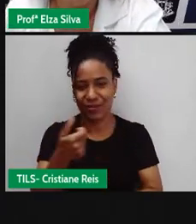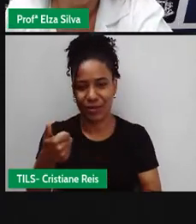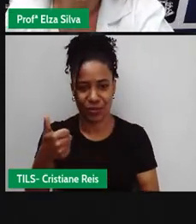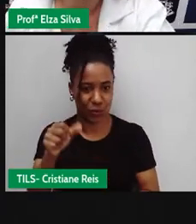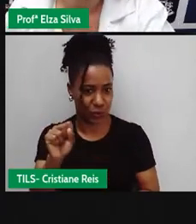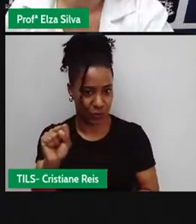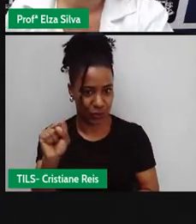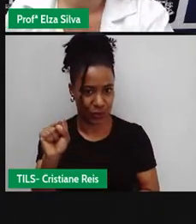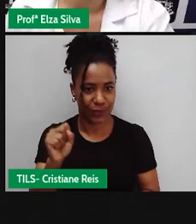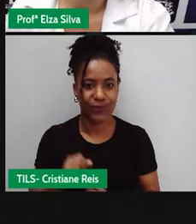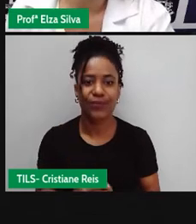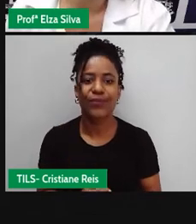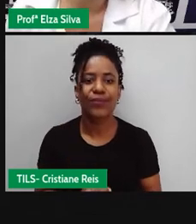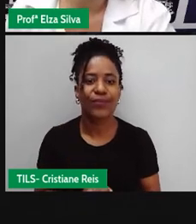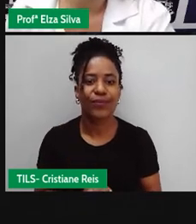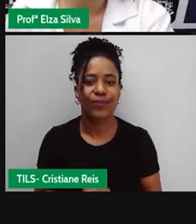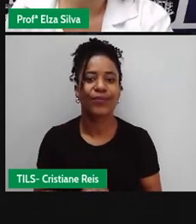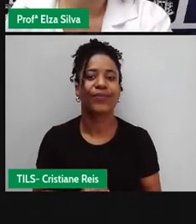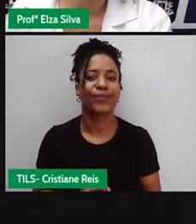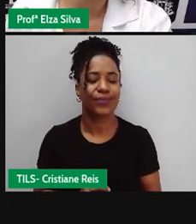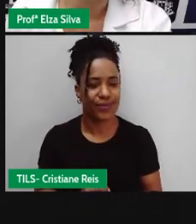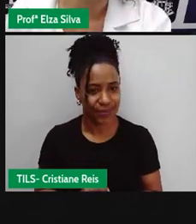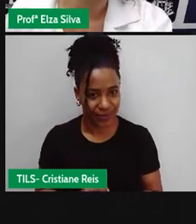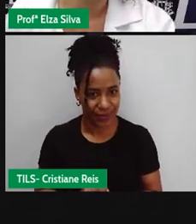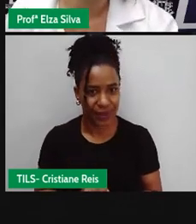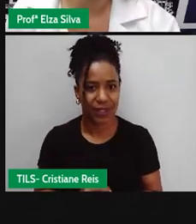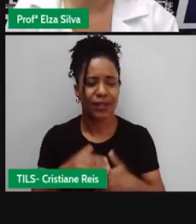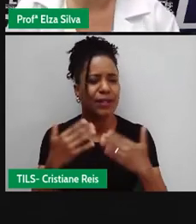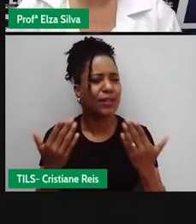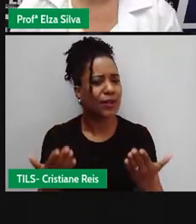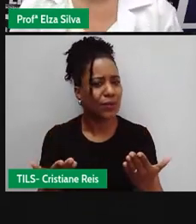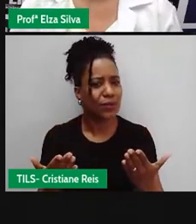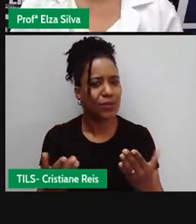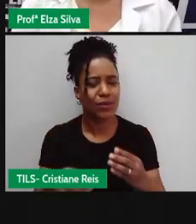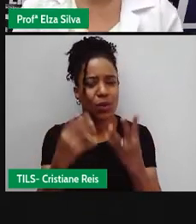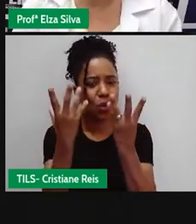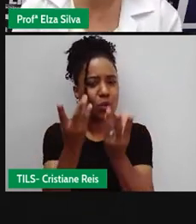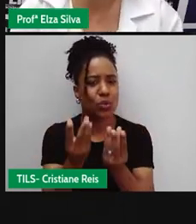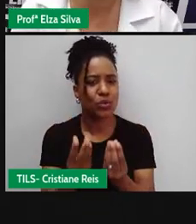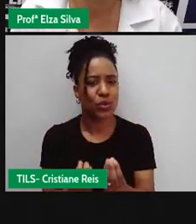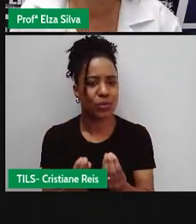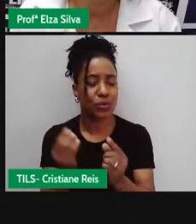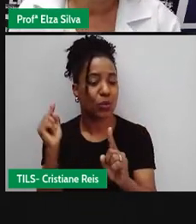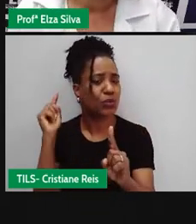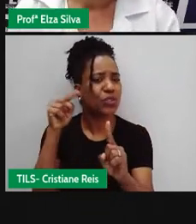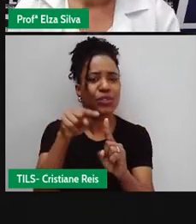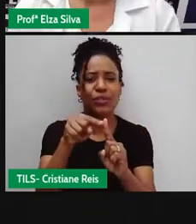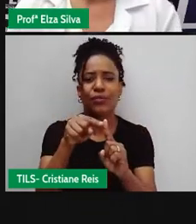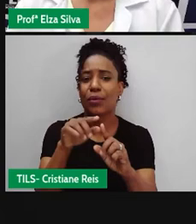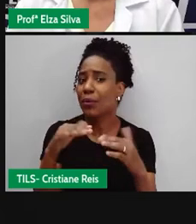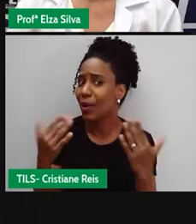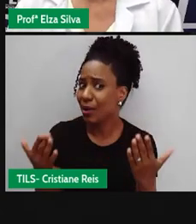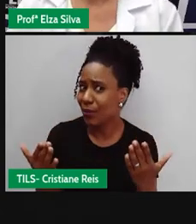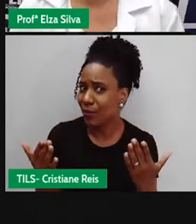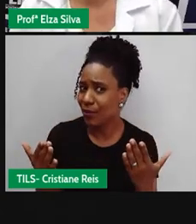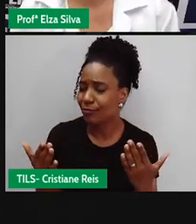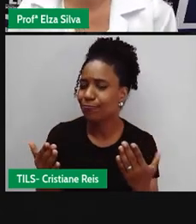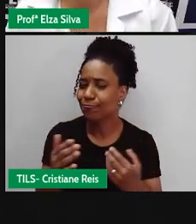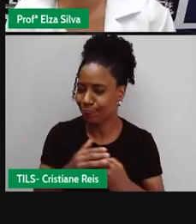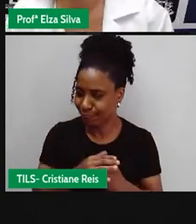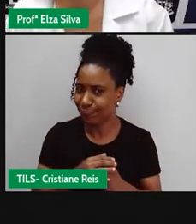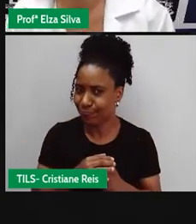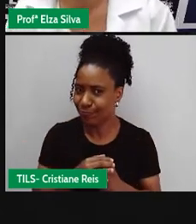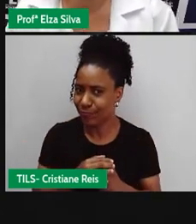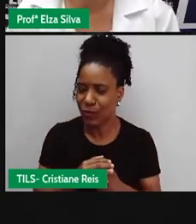Então, o objetivo da sinopse Vamos deixar isso bem claro Por que se faz